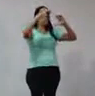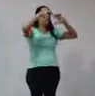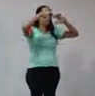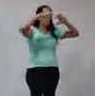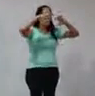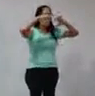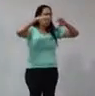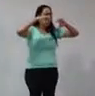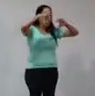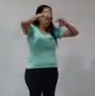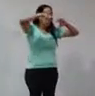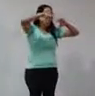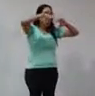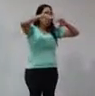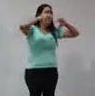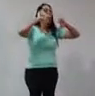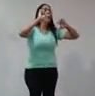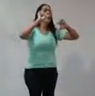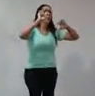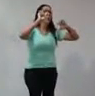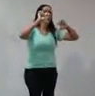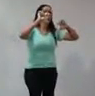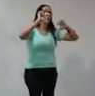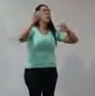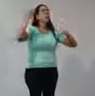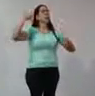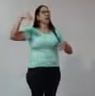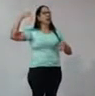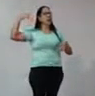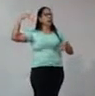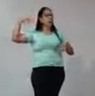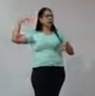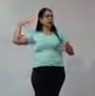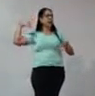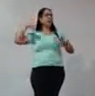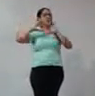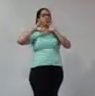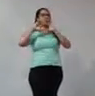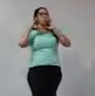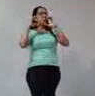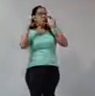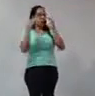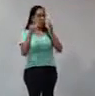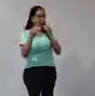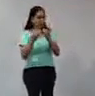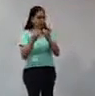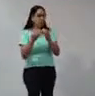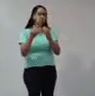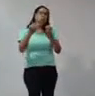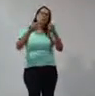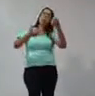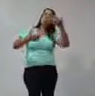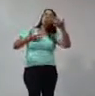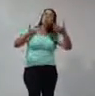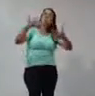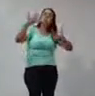Isso tudo foi, antes ainda, foi durante um congresso, antes de eu entrar na URGS como docente,